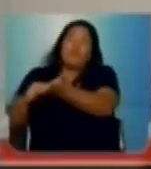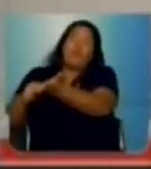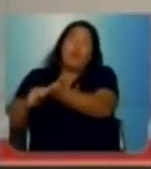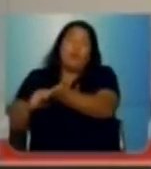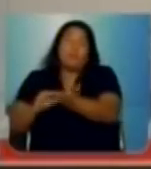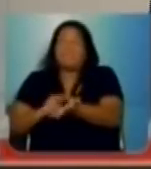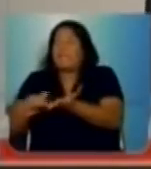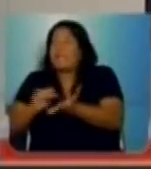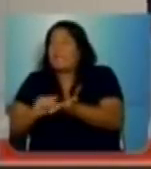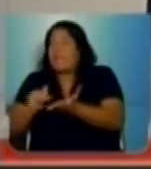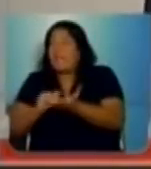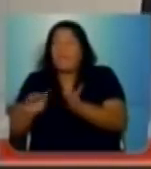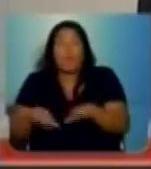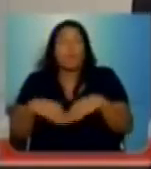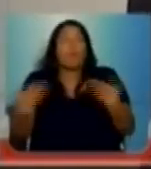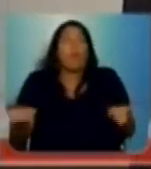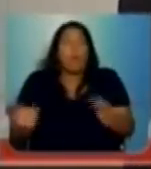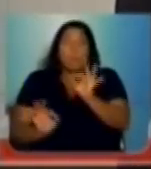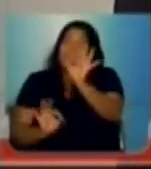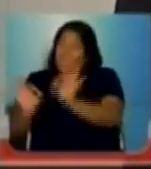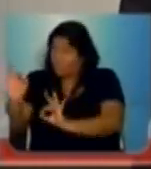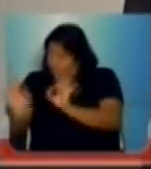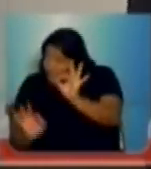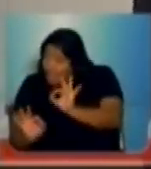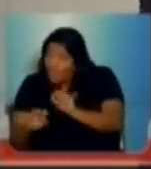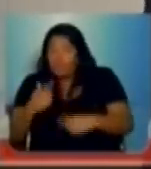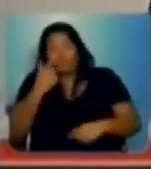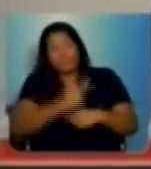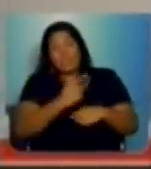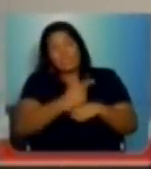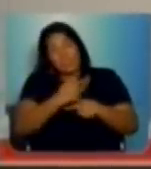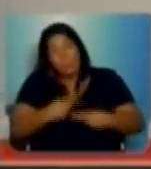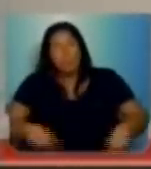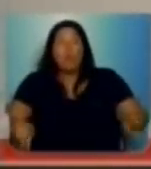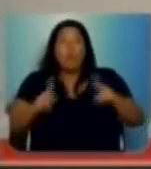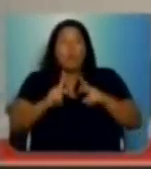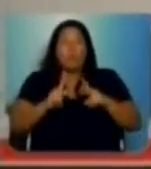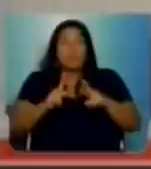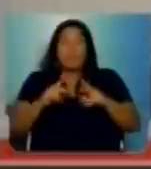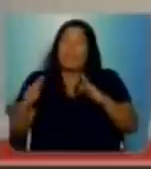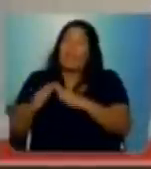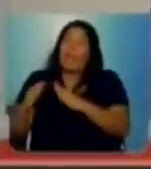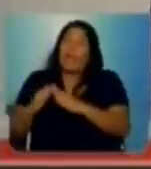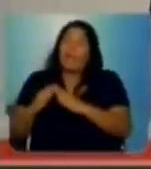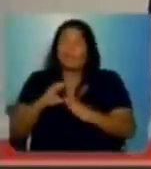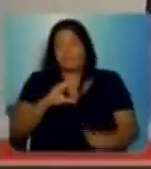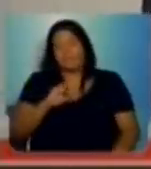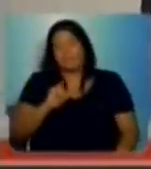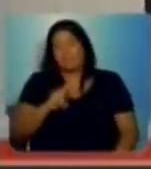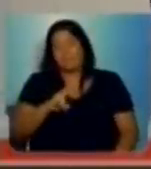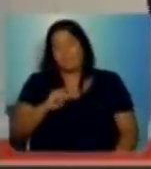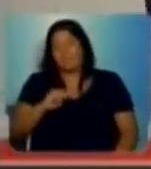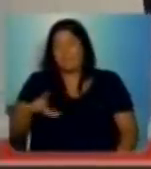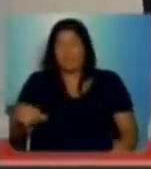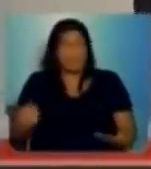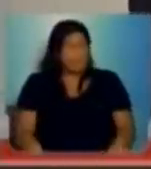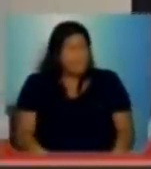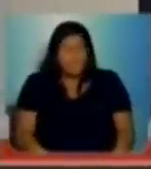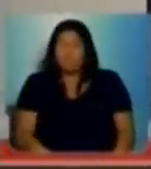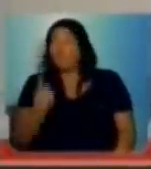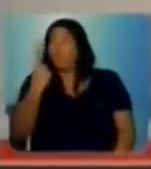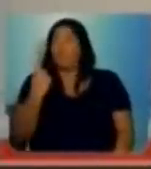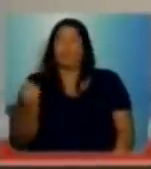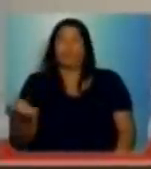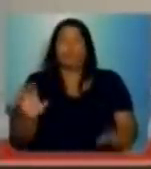Secretaria de Planejamento, se está na Secretaria de Gestão Pública, se está na Casa Civil. É um absurdo. Mas, no